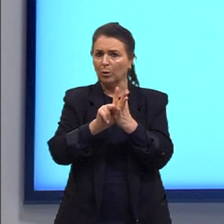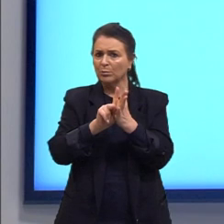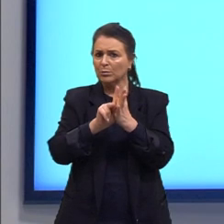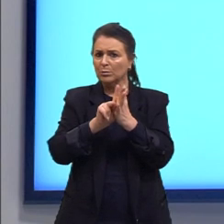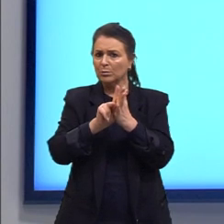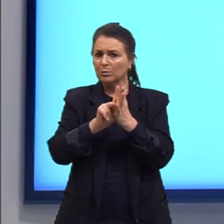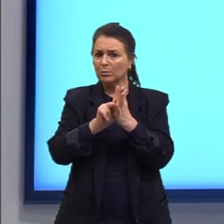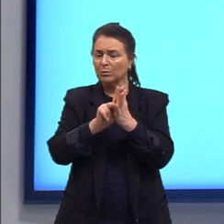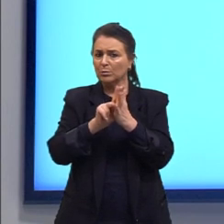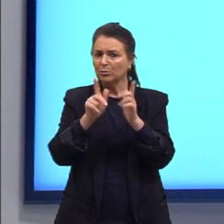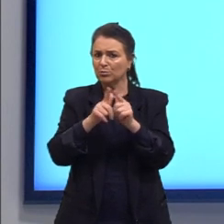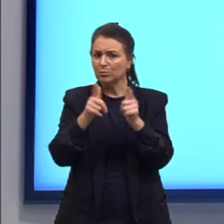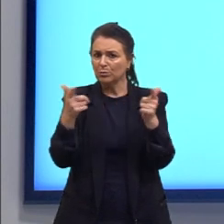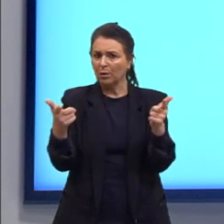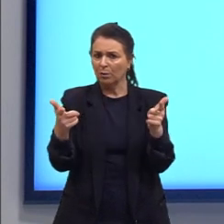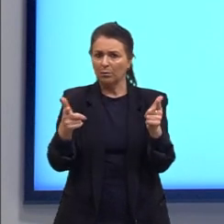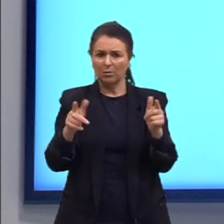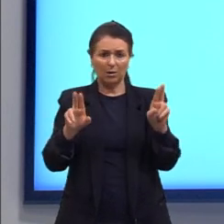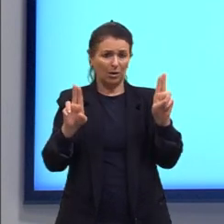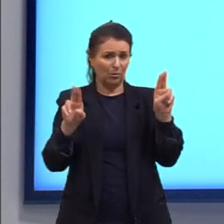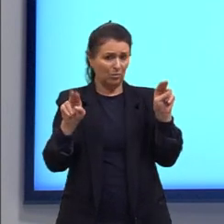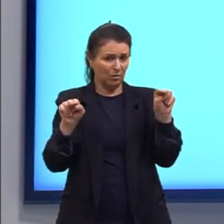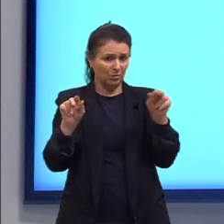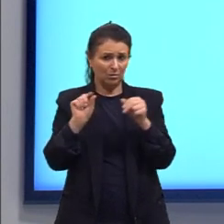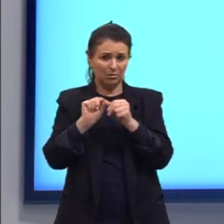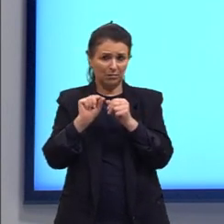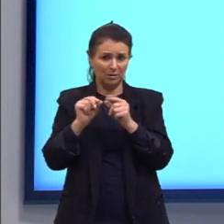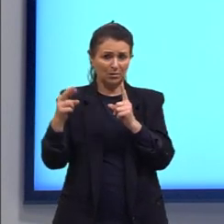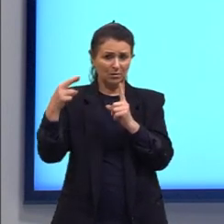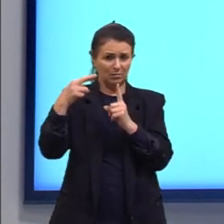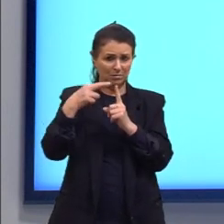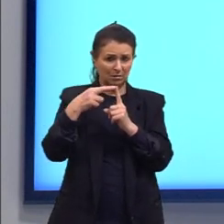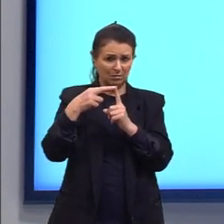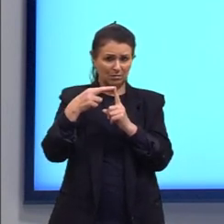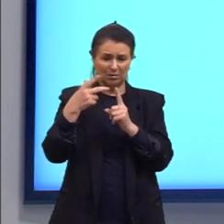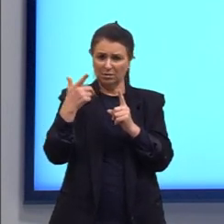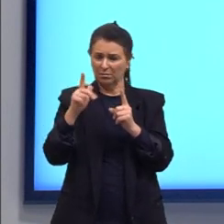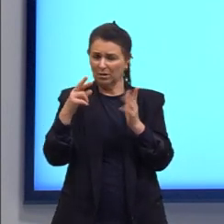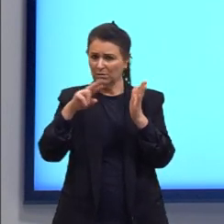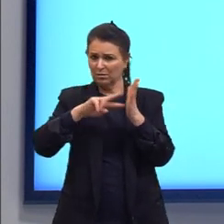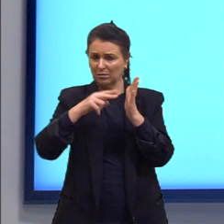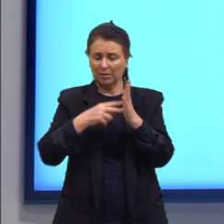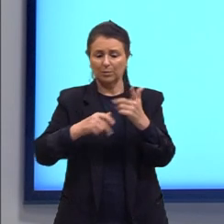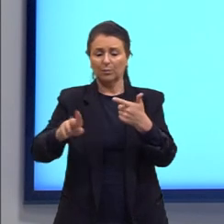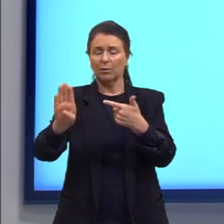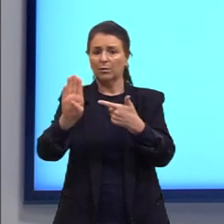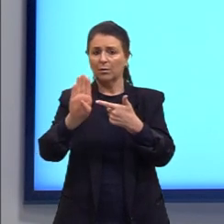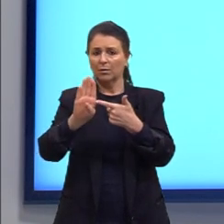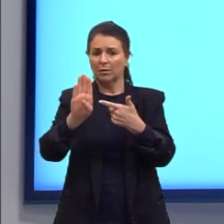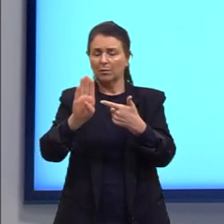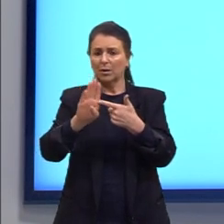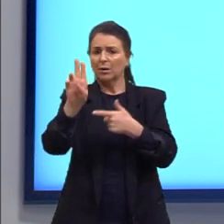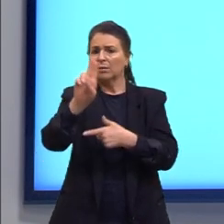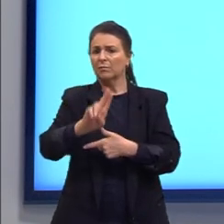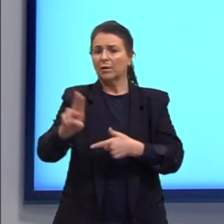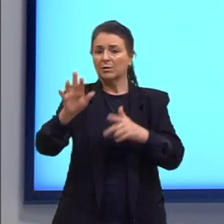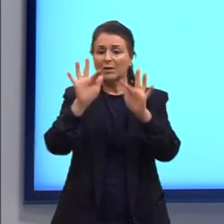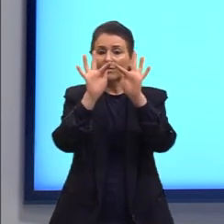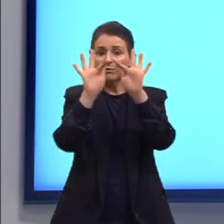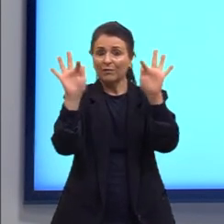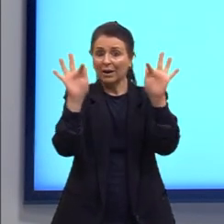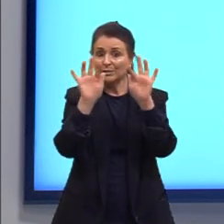título que vai fazer essa função referencial ser ressignificada? Letra B. Ele vai se utilizar de frases